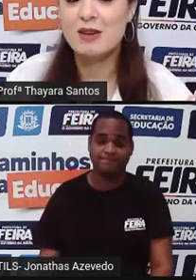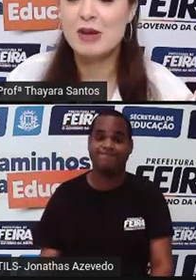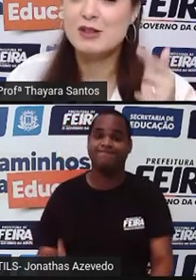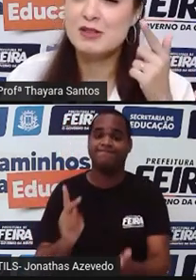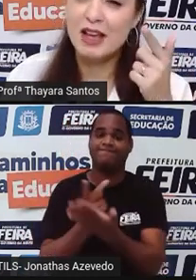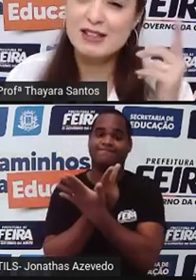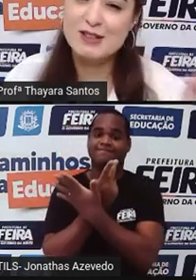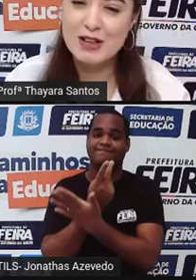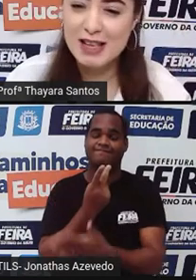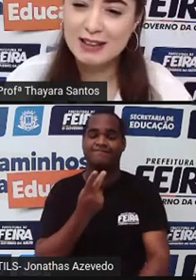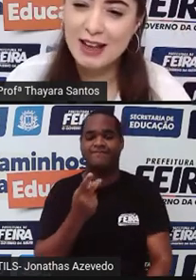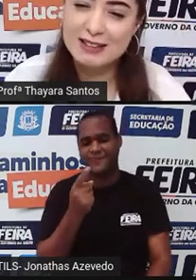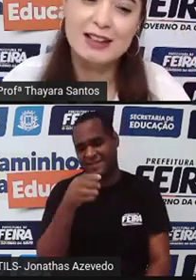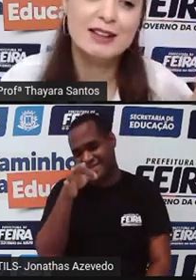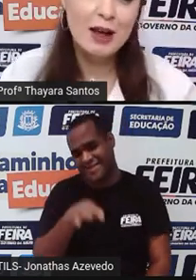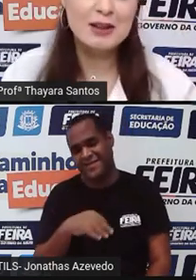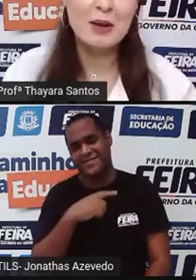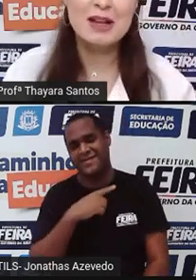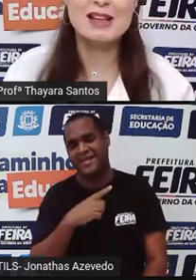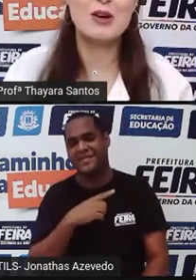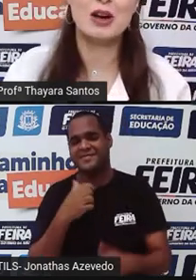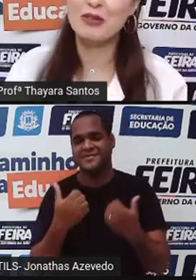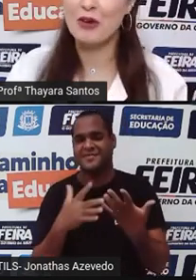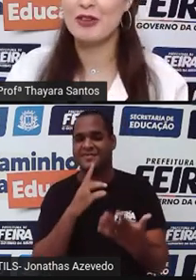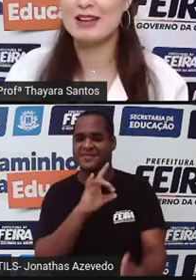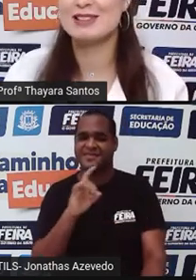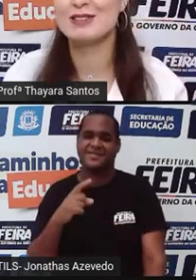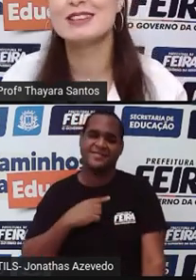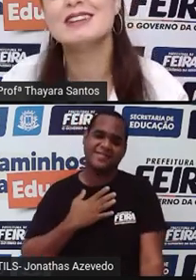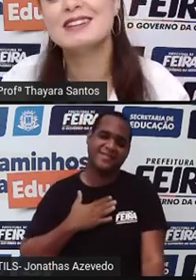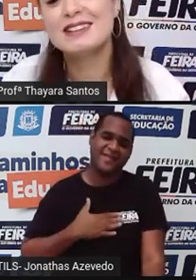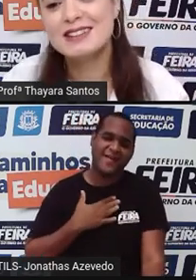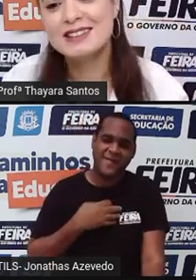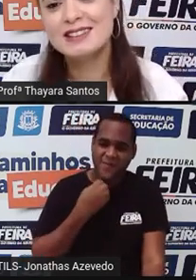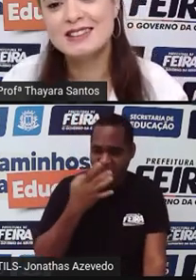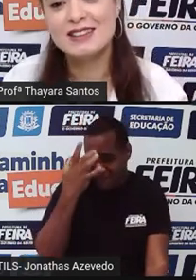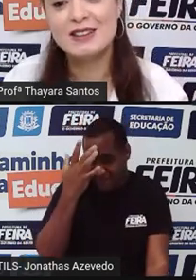Errei mas eu sei que vocês vão acertar ainda mais agora que ficou fácil.